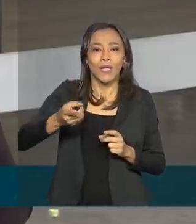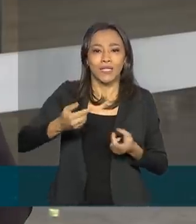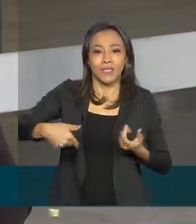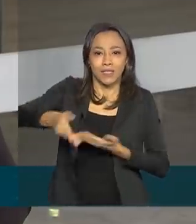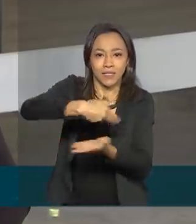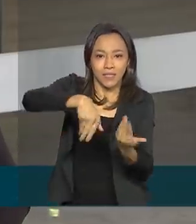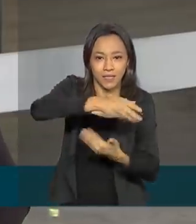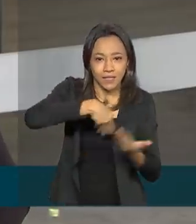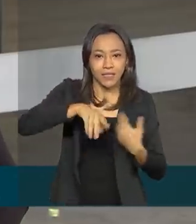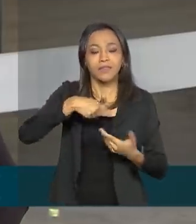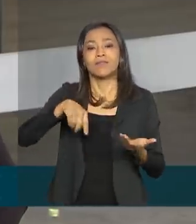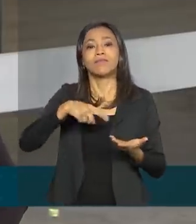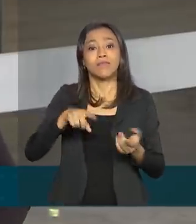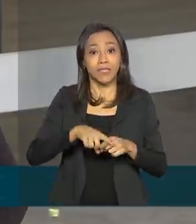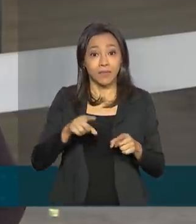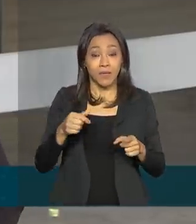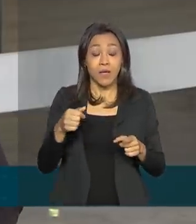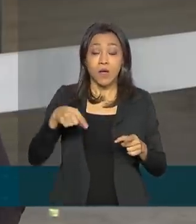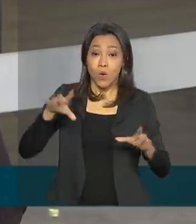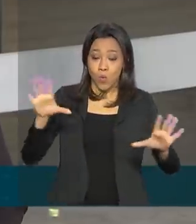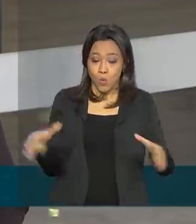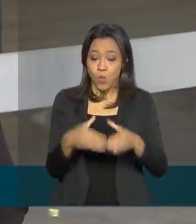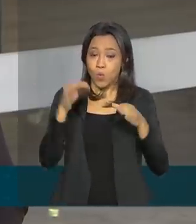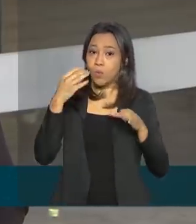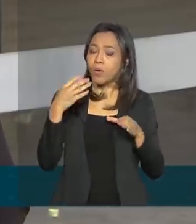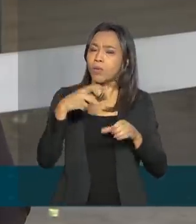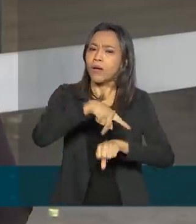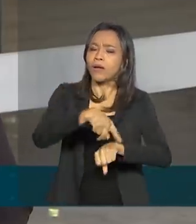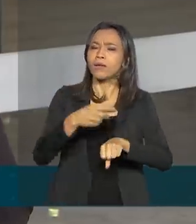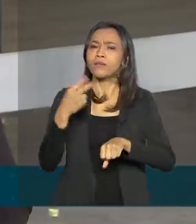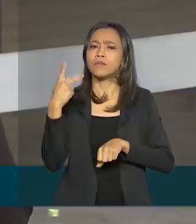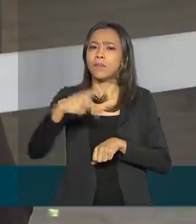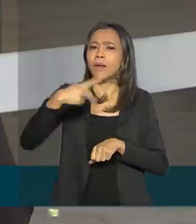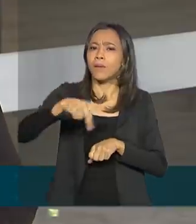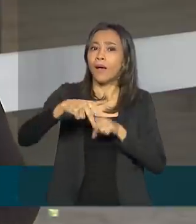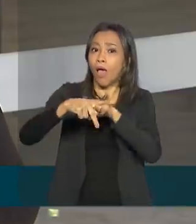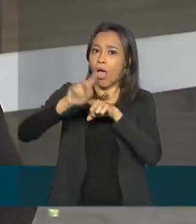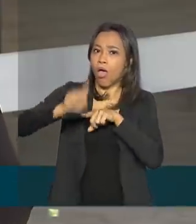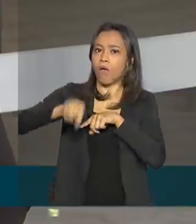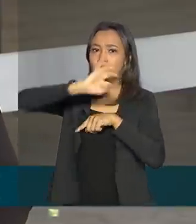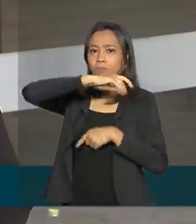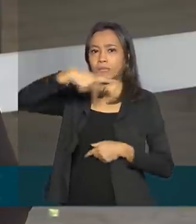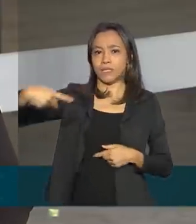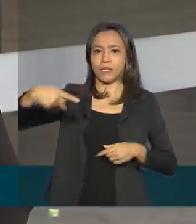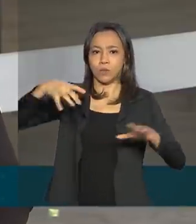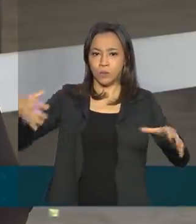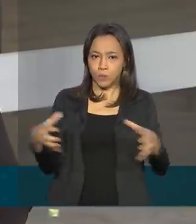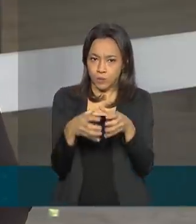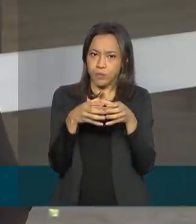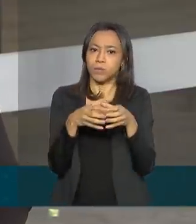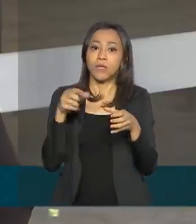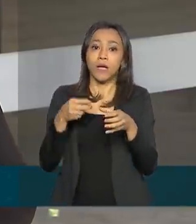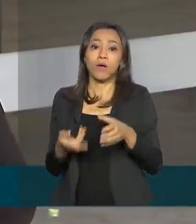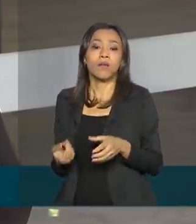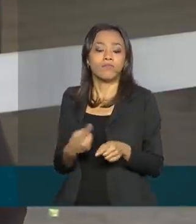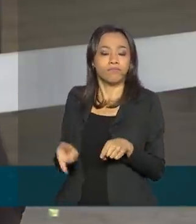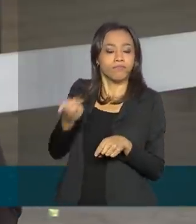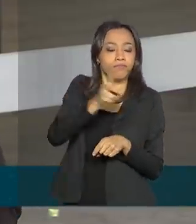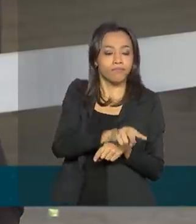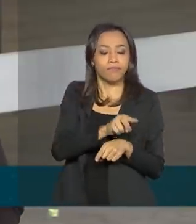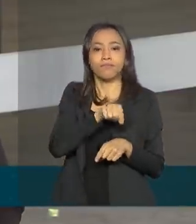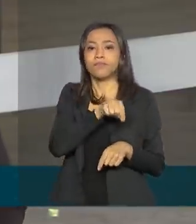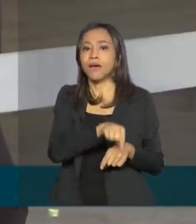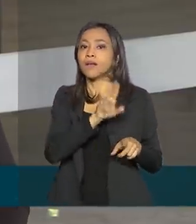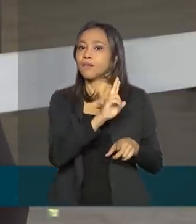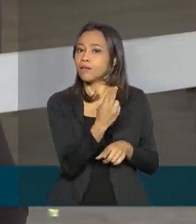13 bilhões de dólares. O Paraguai ocupa agora a presidência rotativa do grupo e essa presidência vai ser repassada para o Uruguai no final